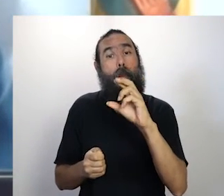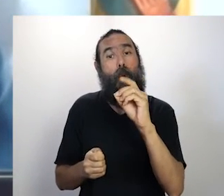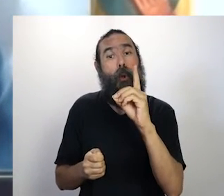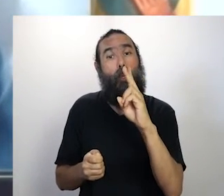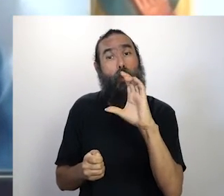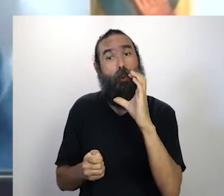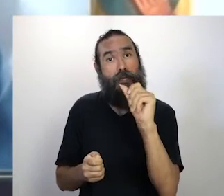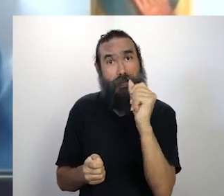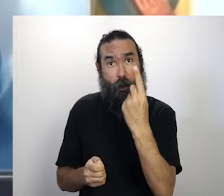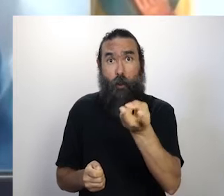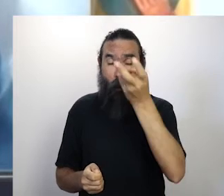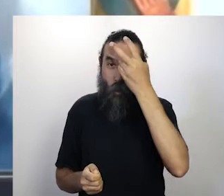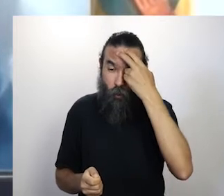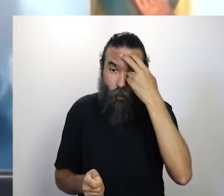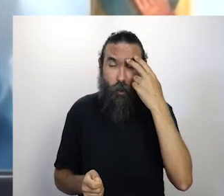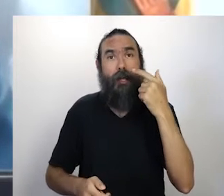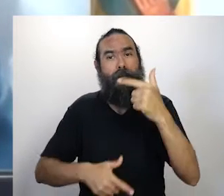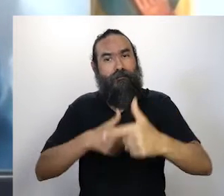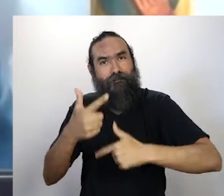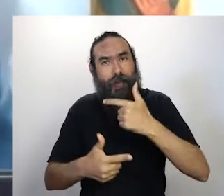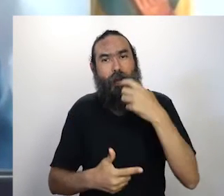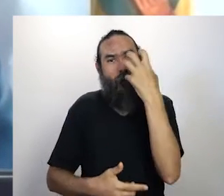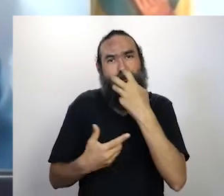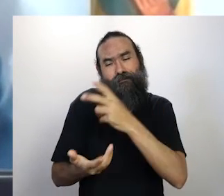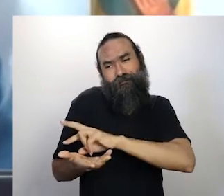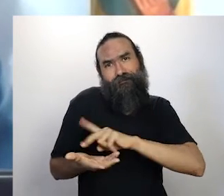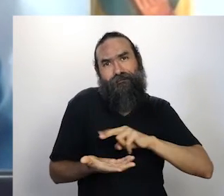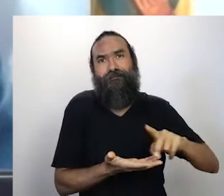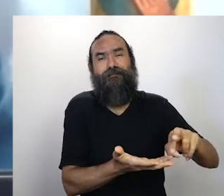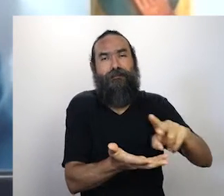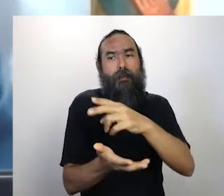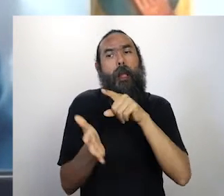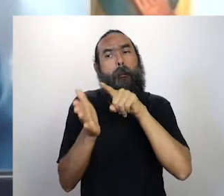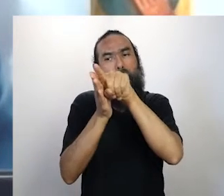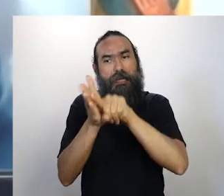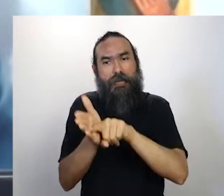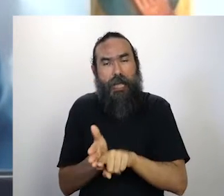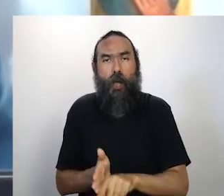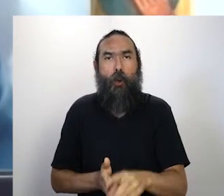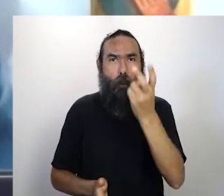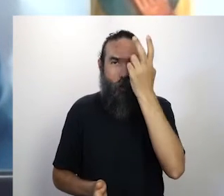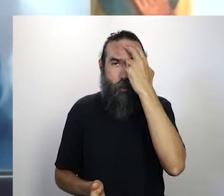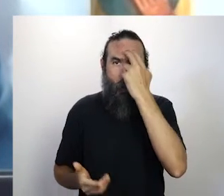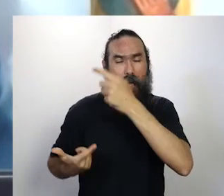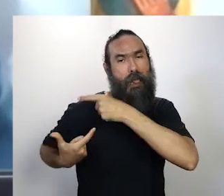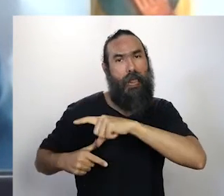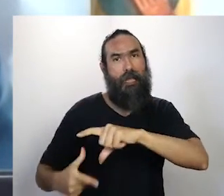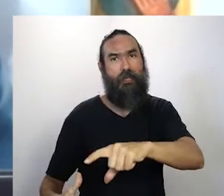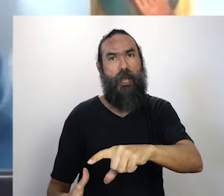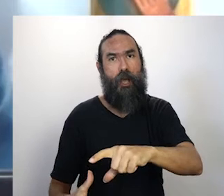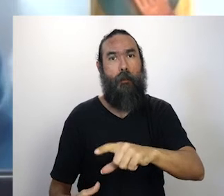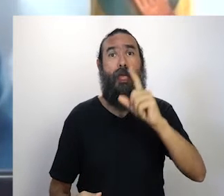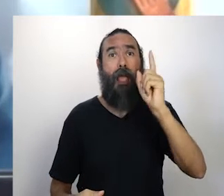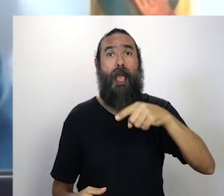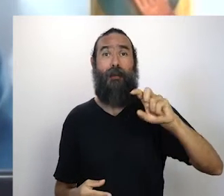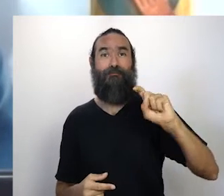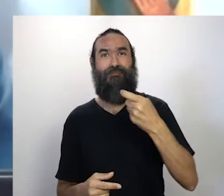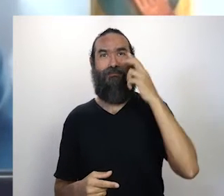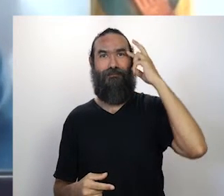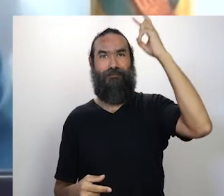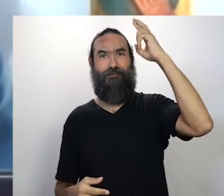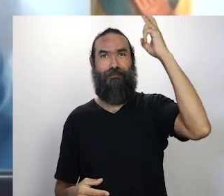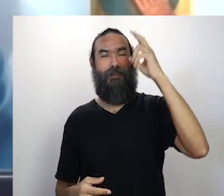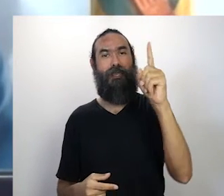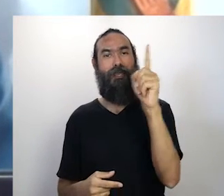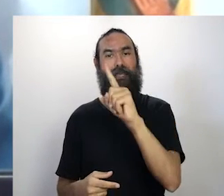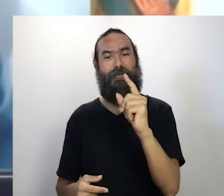externas e acústicas e pesquisador de cultura tradicional. Foi proprietário do estúdio Zabumba, em São Paulo, por 15